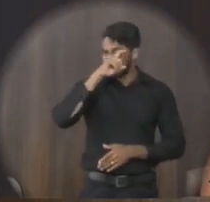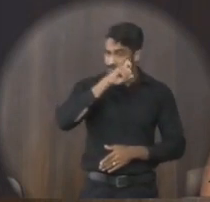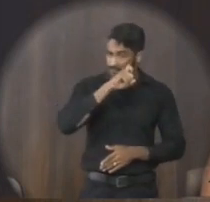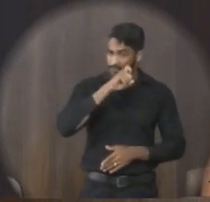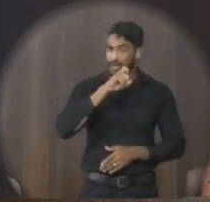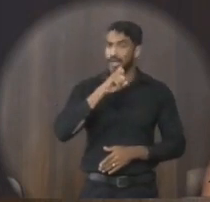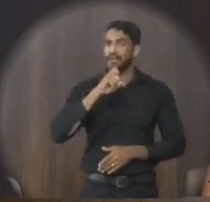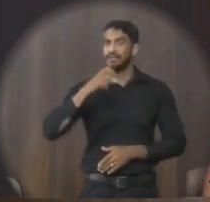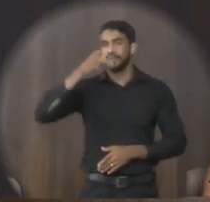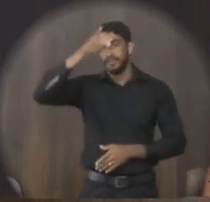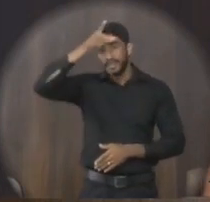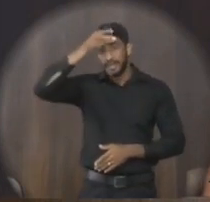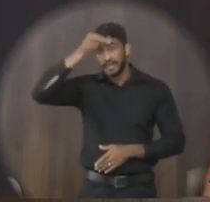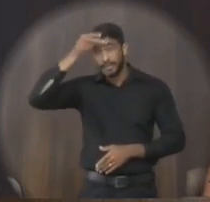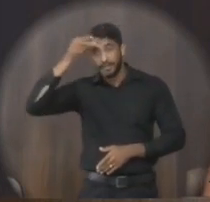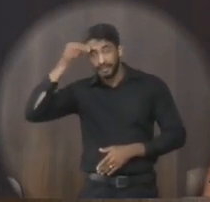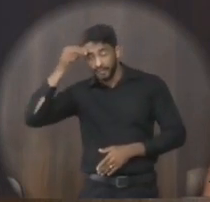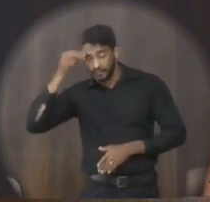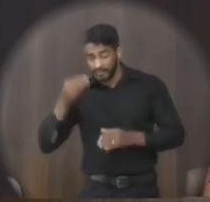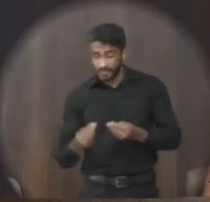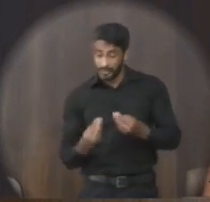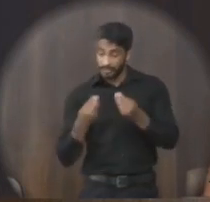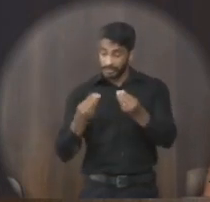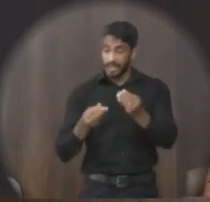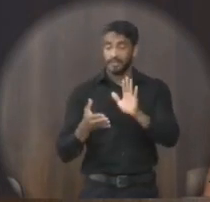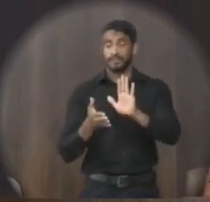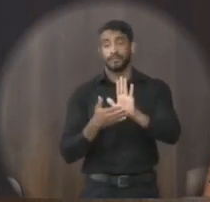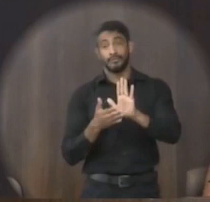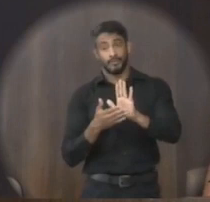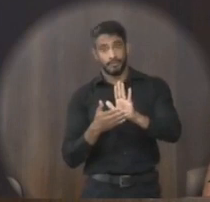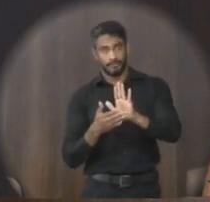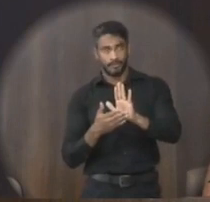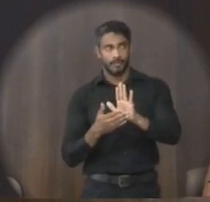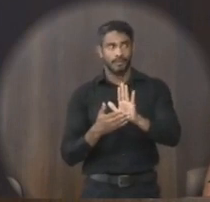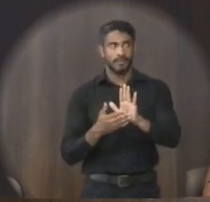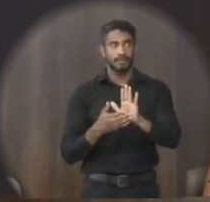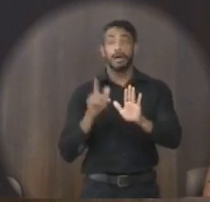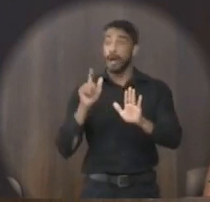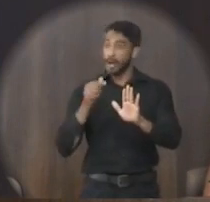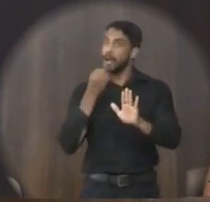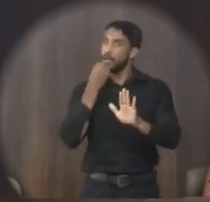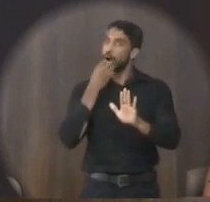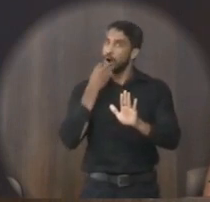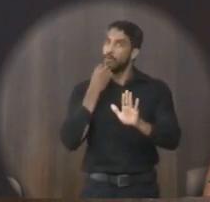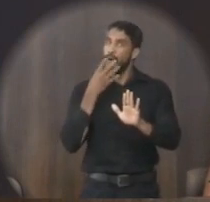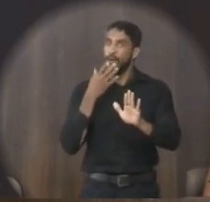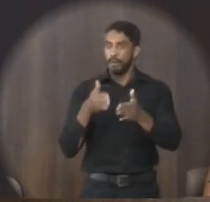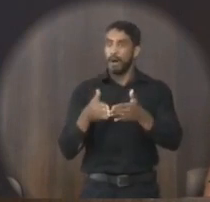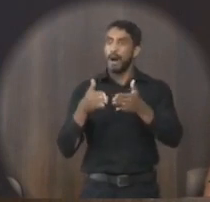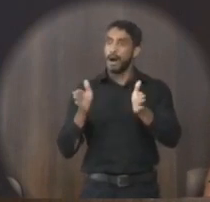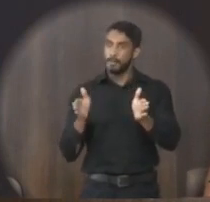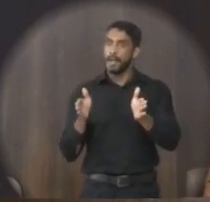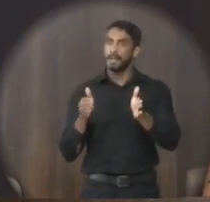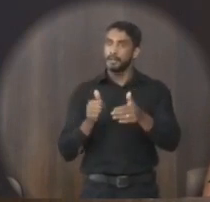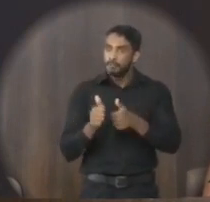só da prefeitura ter lançado uma proposta para nós já foi um caminho, uma porta aberta.